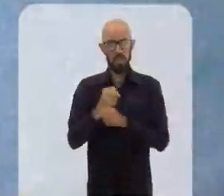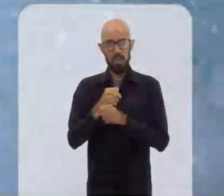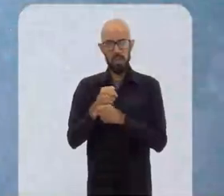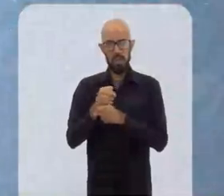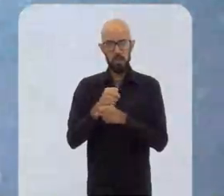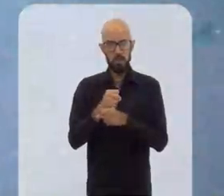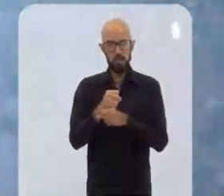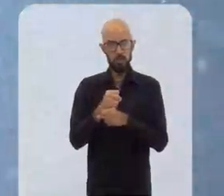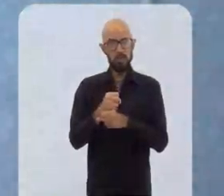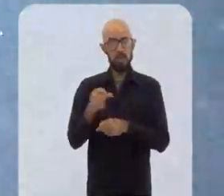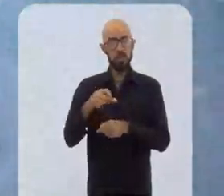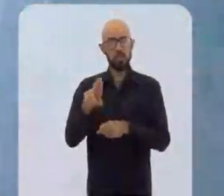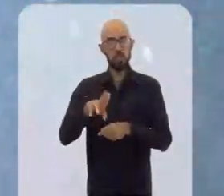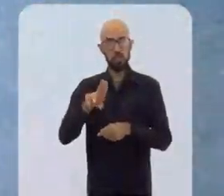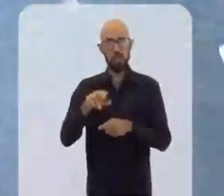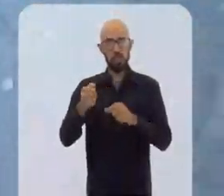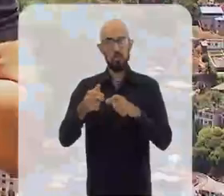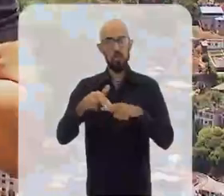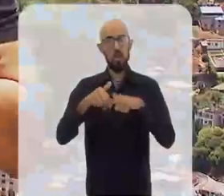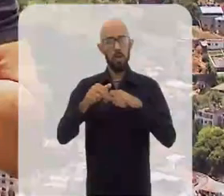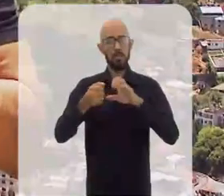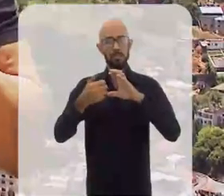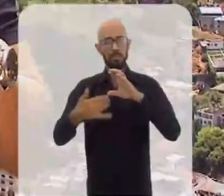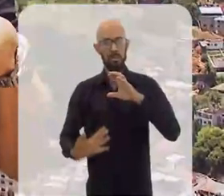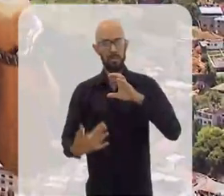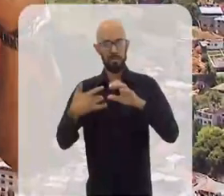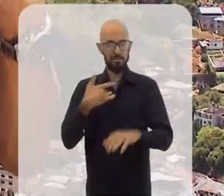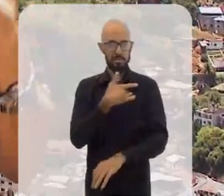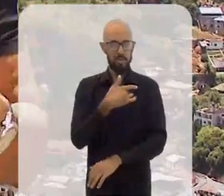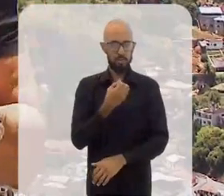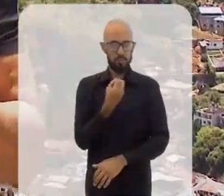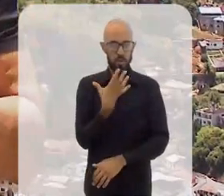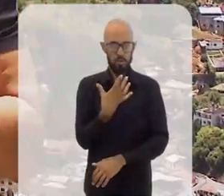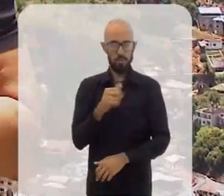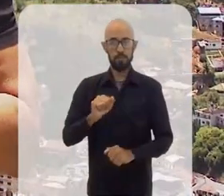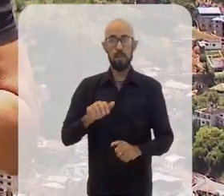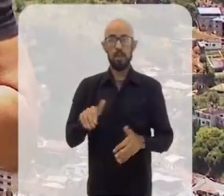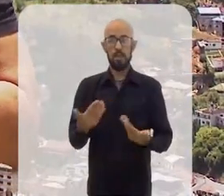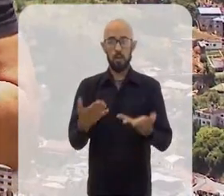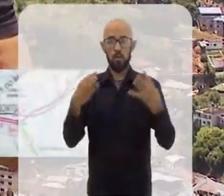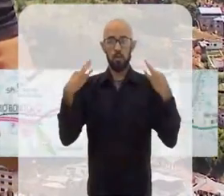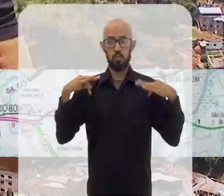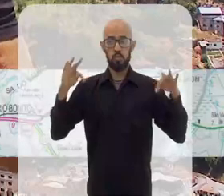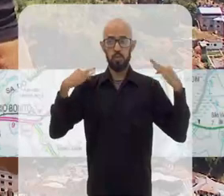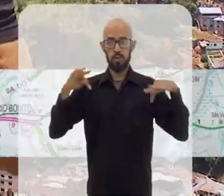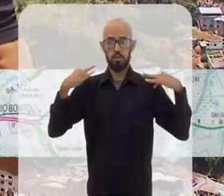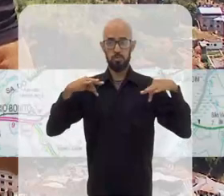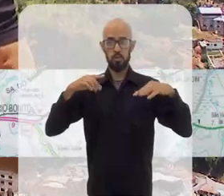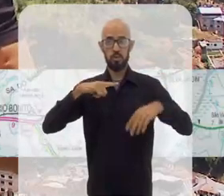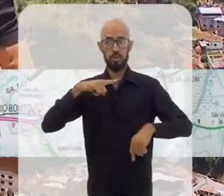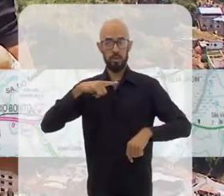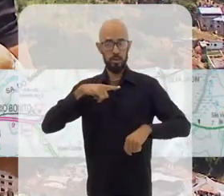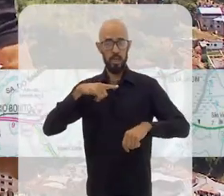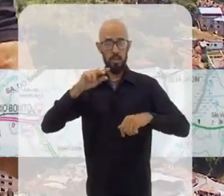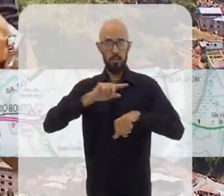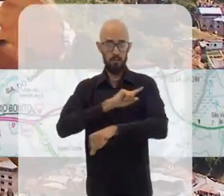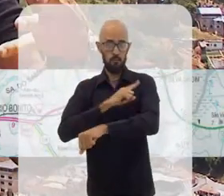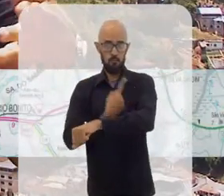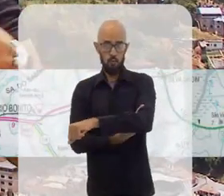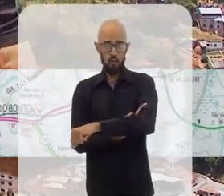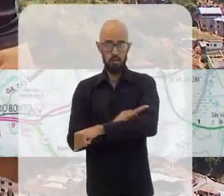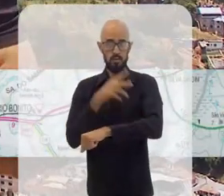por suas propriedades curativas. O turismo é uma força muito grande porque nós reunimos vários